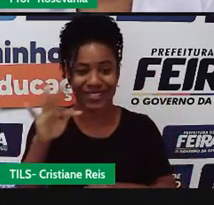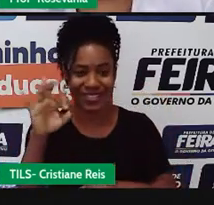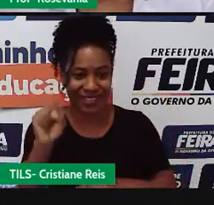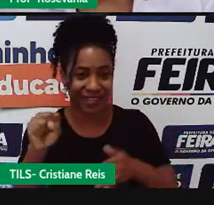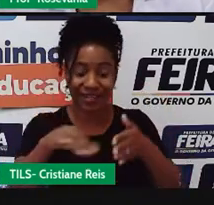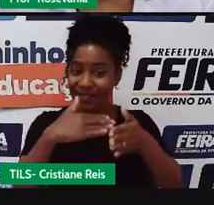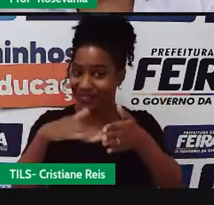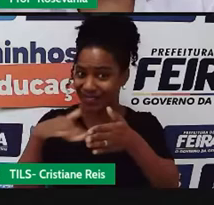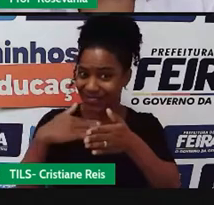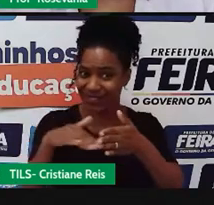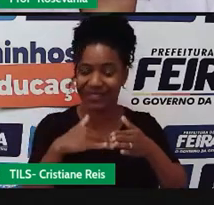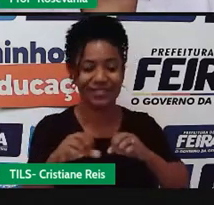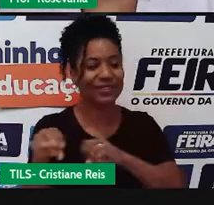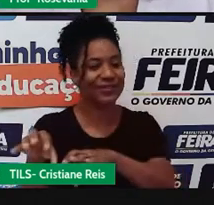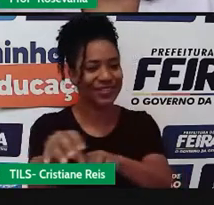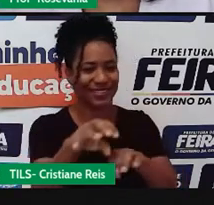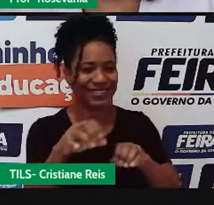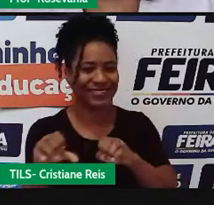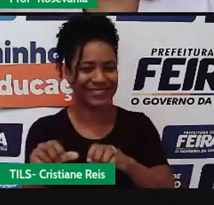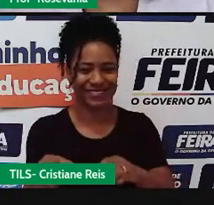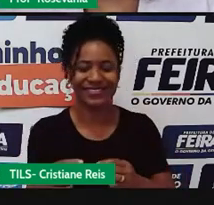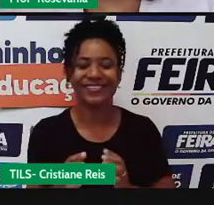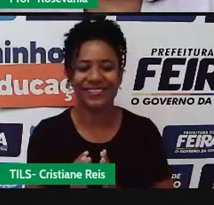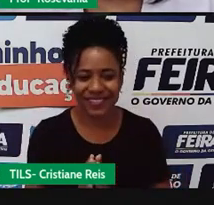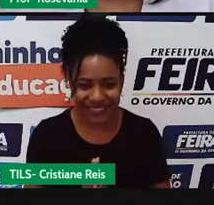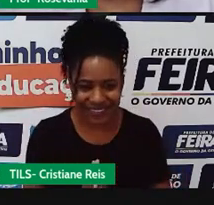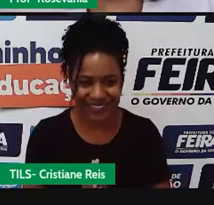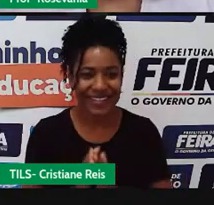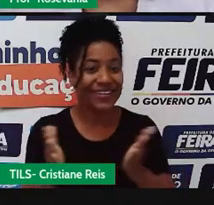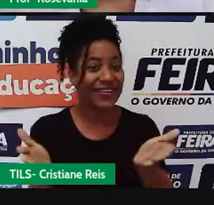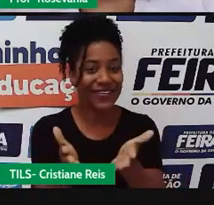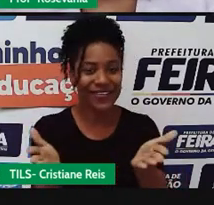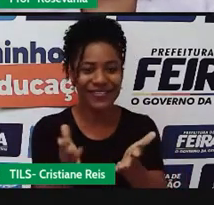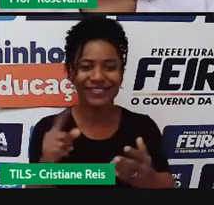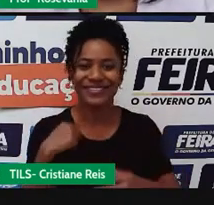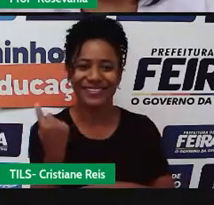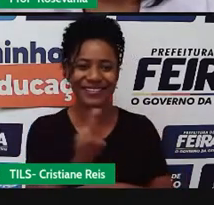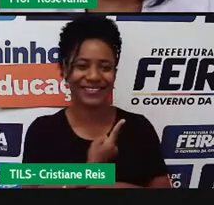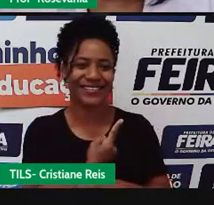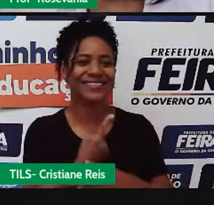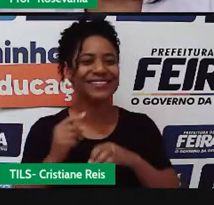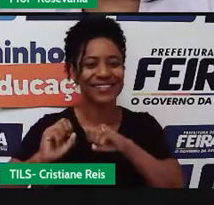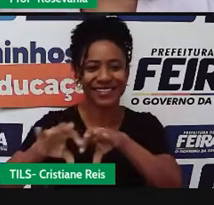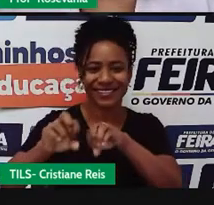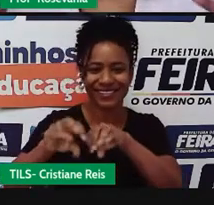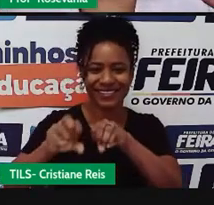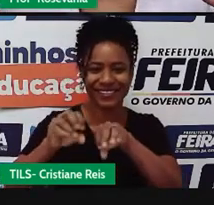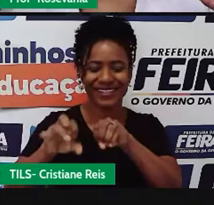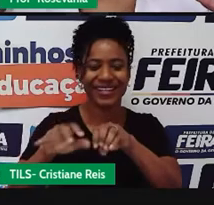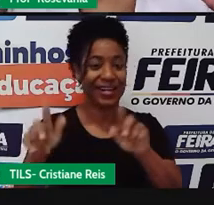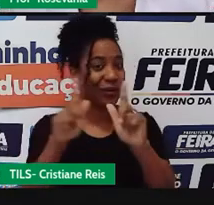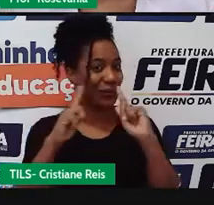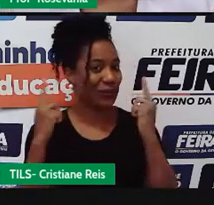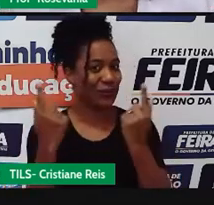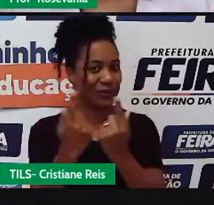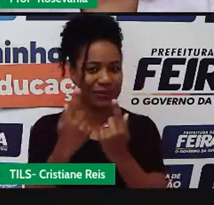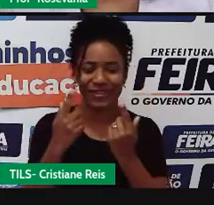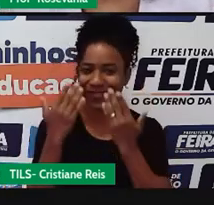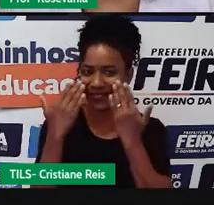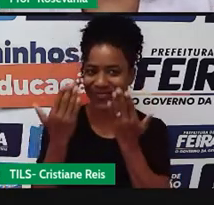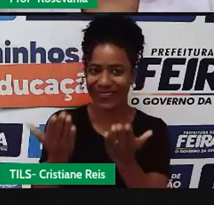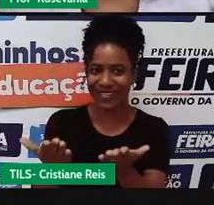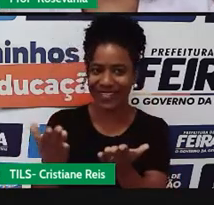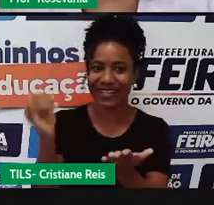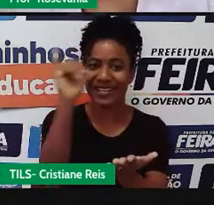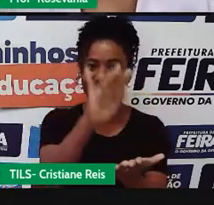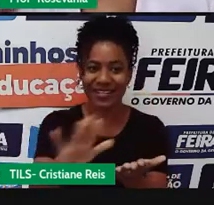da Secretaria de Educação. E, como eu falei, vamos hoje ter mais uma aula de Geografia, com essa imagem maravilhosa,